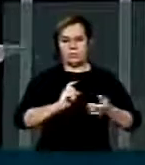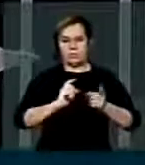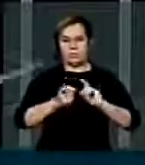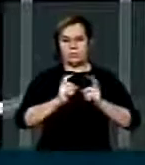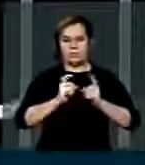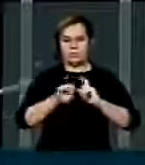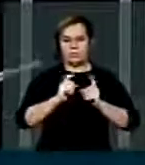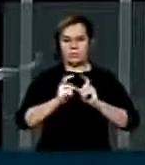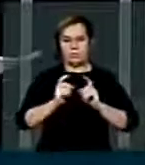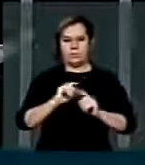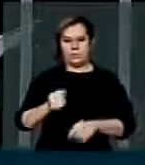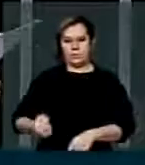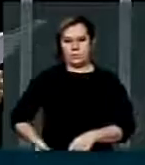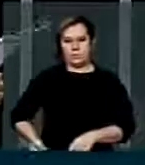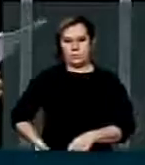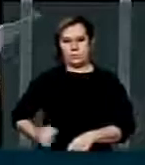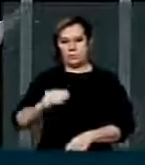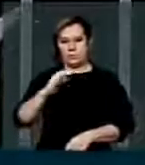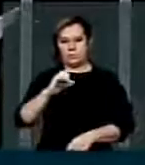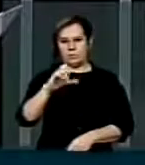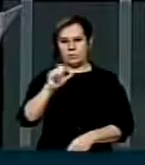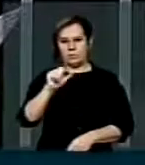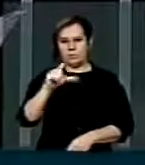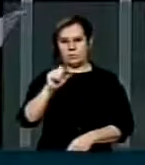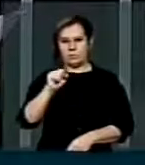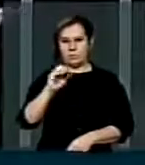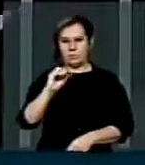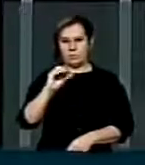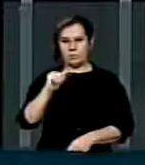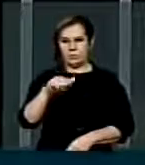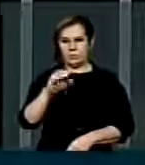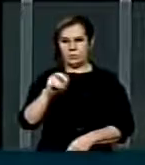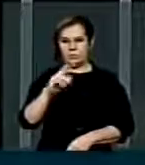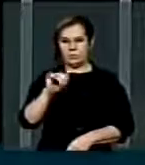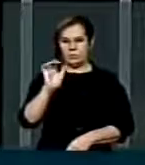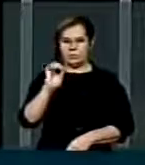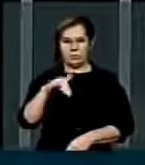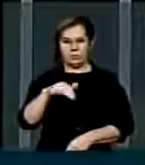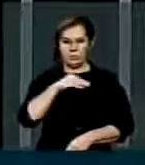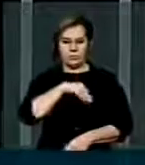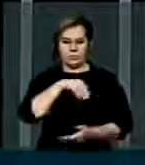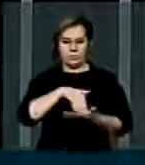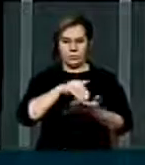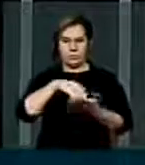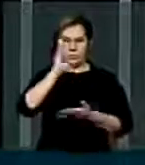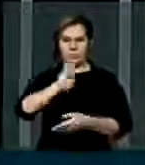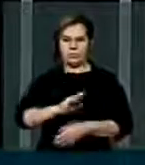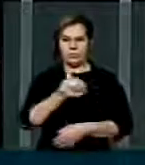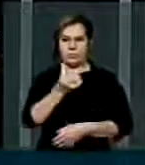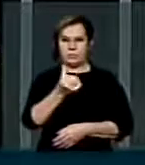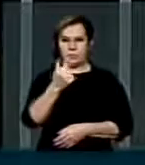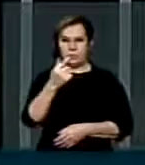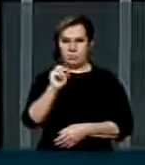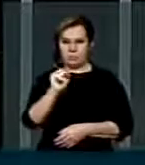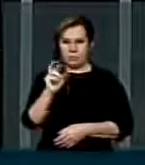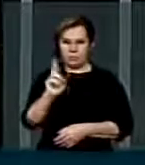do embaixador Celso Amorim à frente do Ministério da Defesa. Salário mínimo no Brasil, R$ 678.